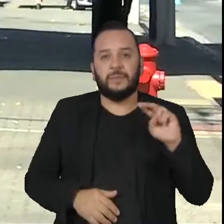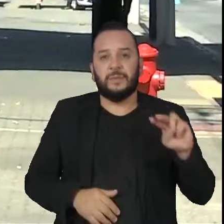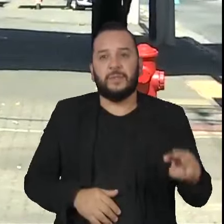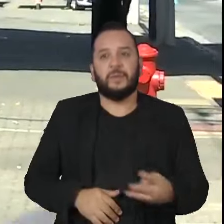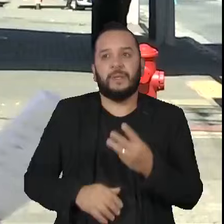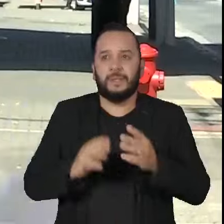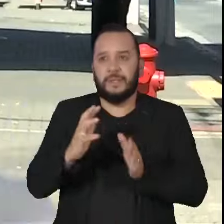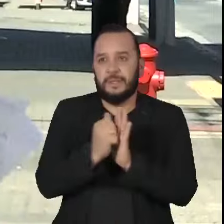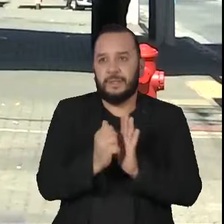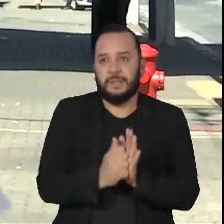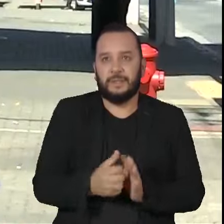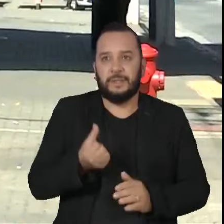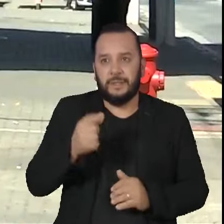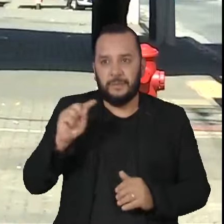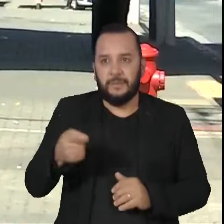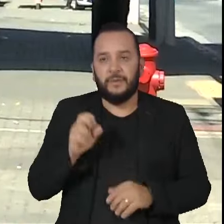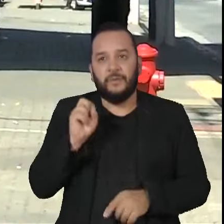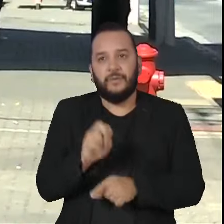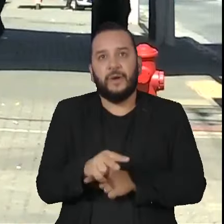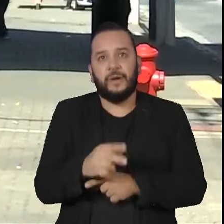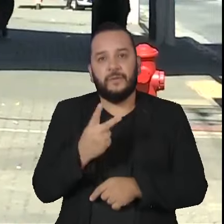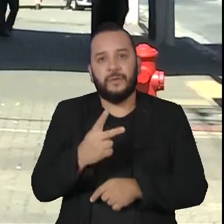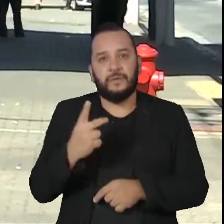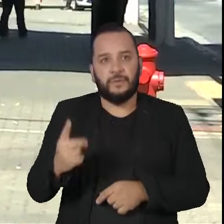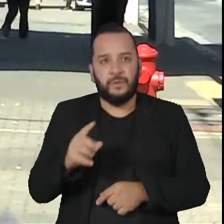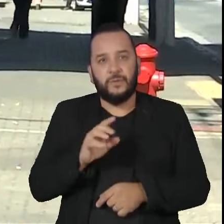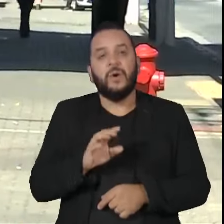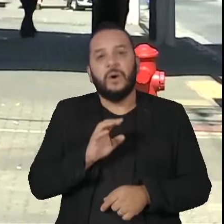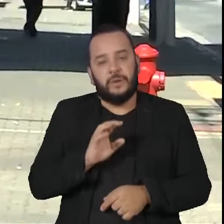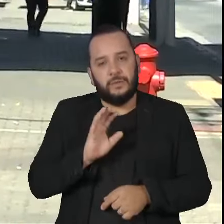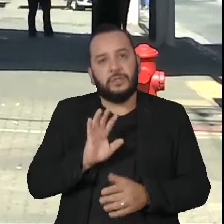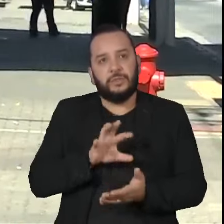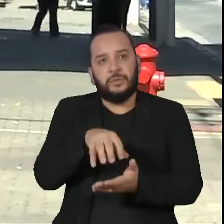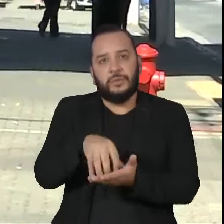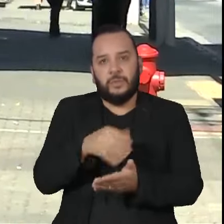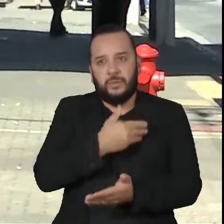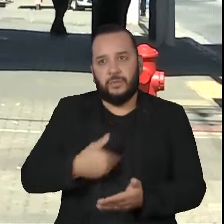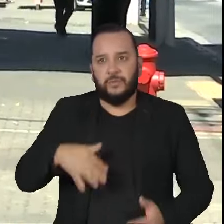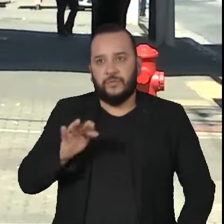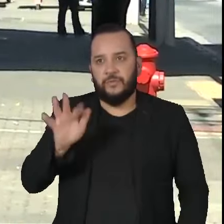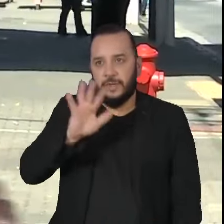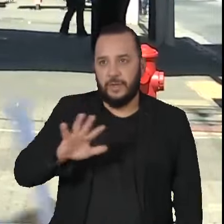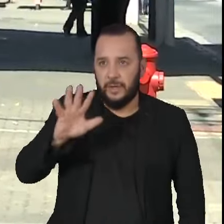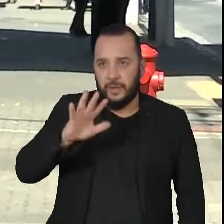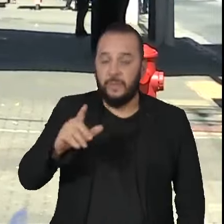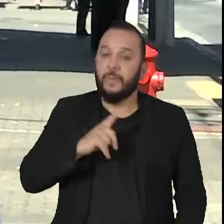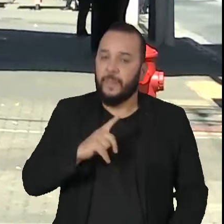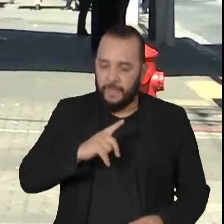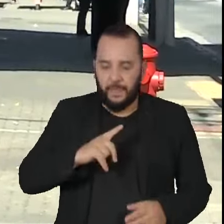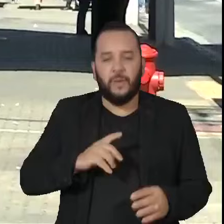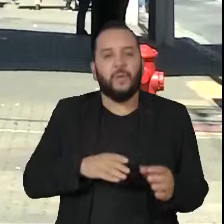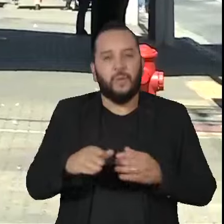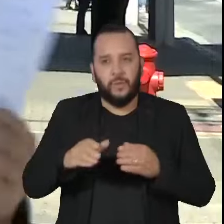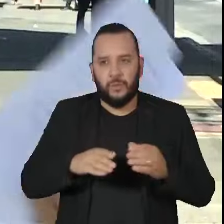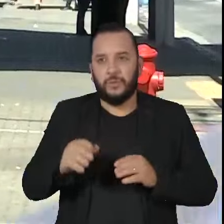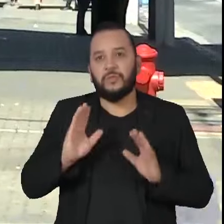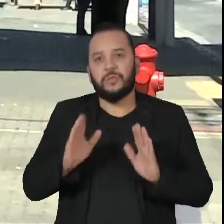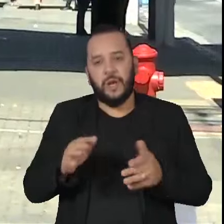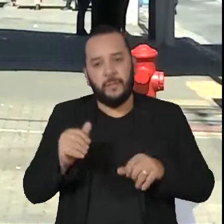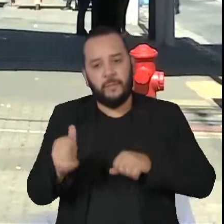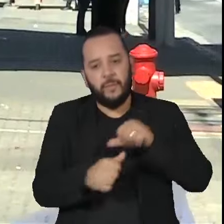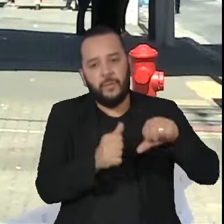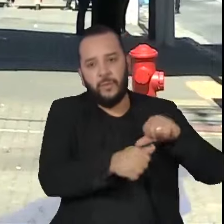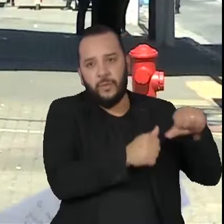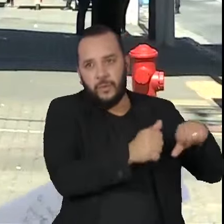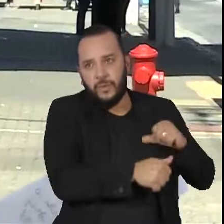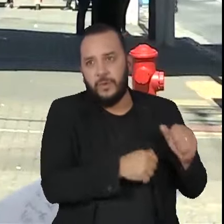oferecidas em 21 órgãos públicos federais. Esse concurso já sofreu várias alterações desde que